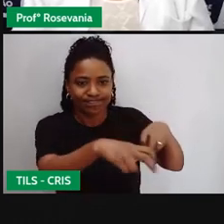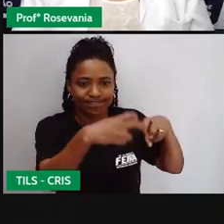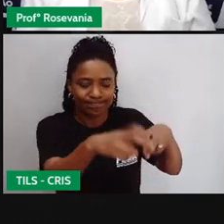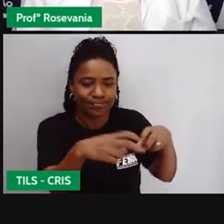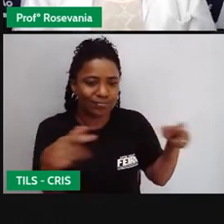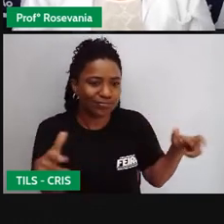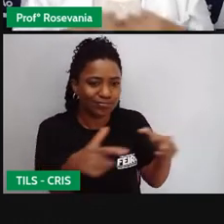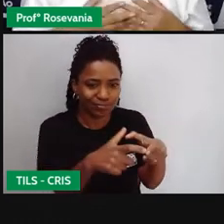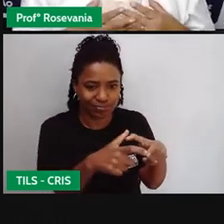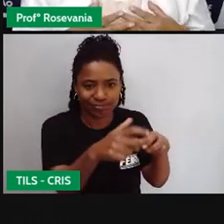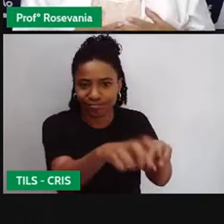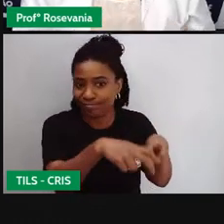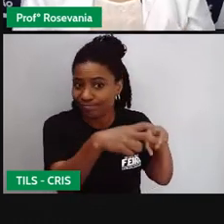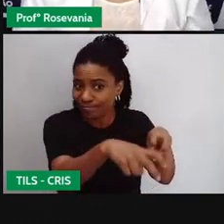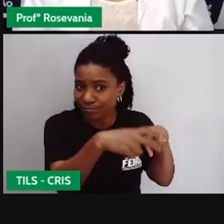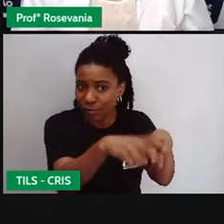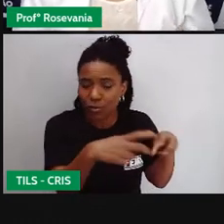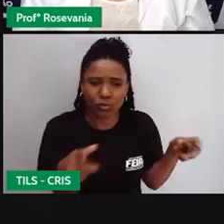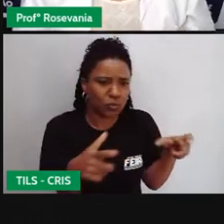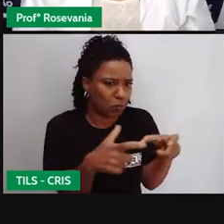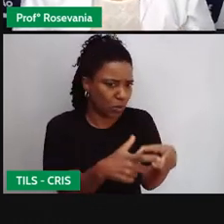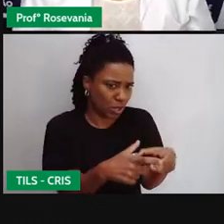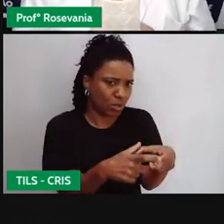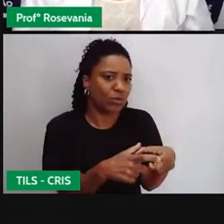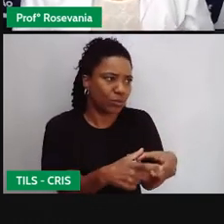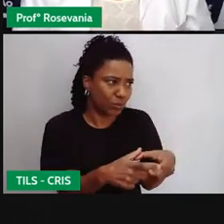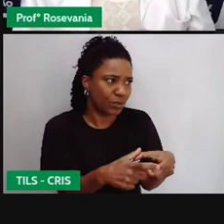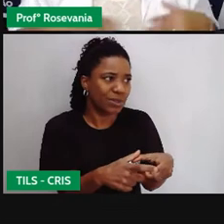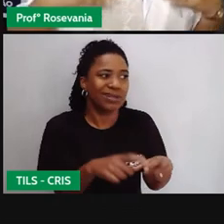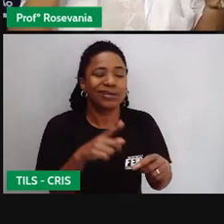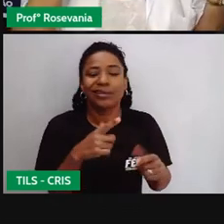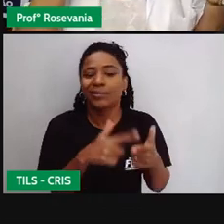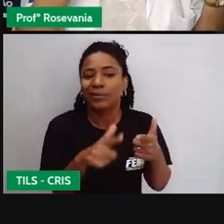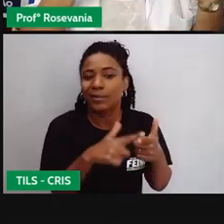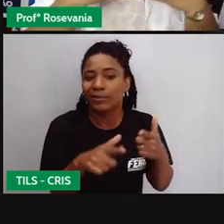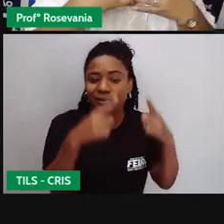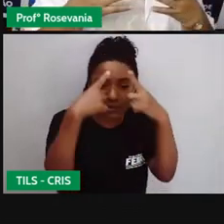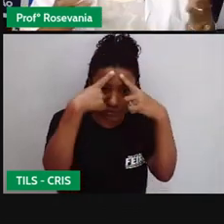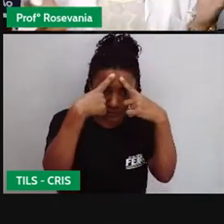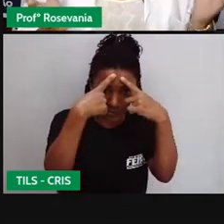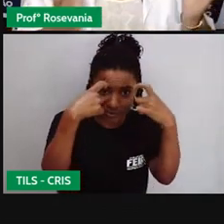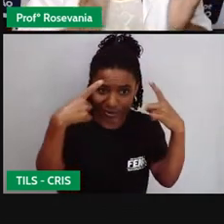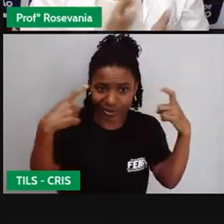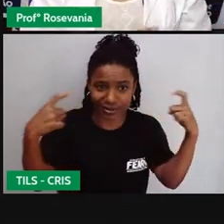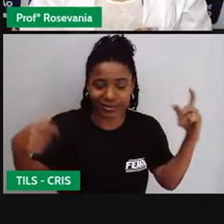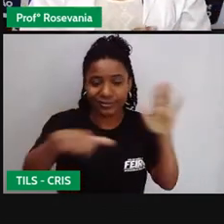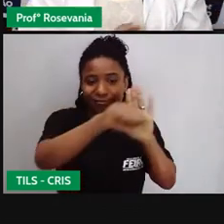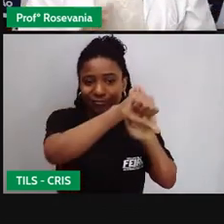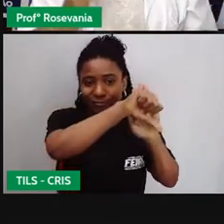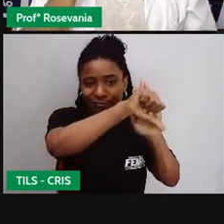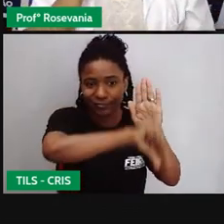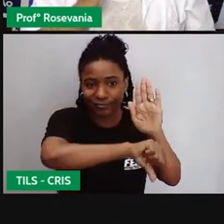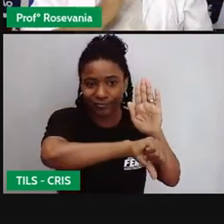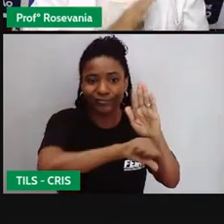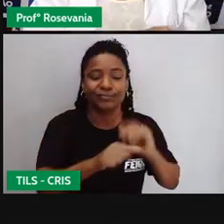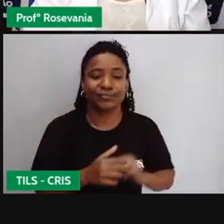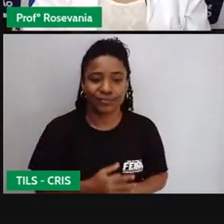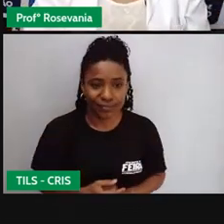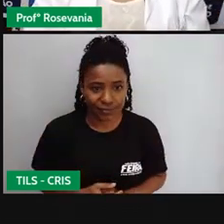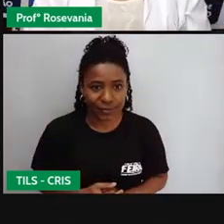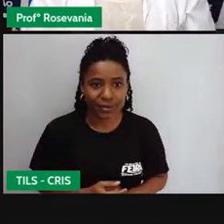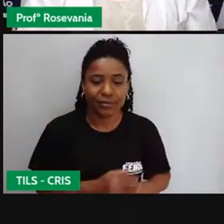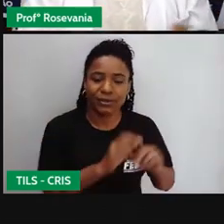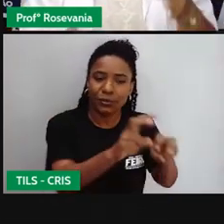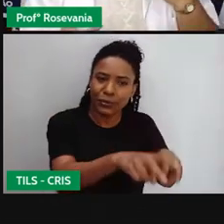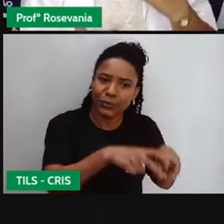campo, que aumentou muito ultimamente. O que é isso? É aqueles pequenos produtores que produzem de forma